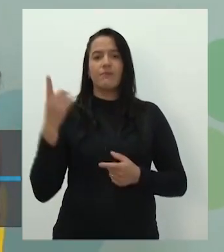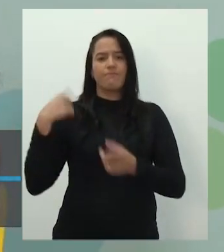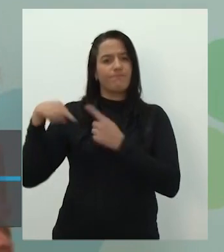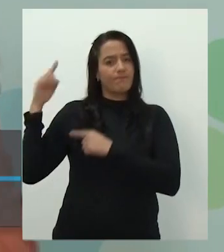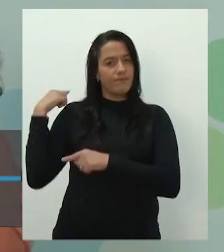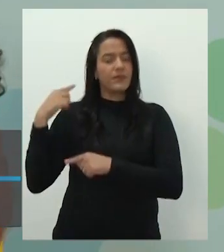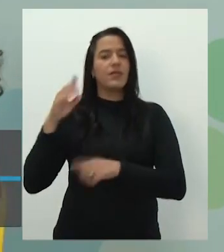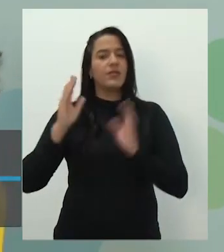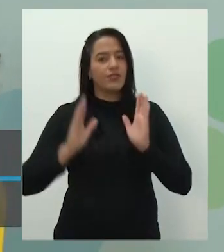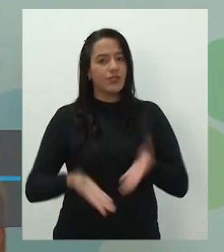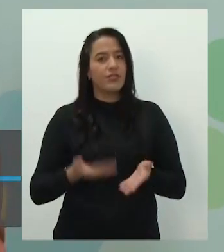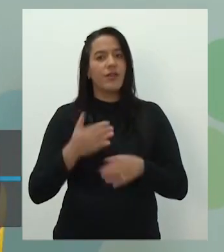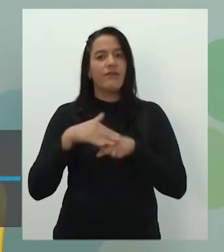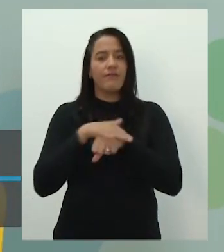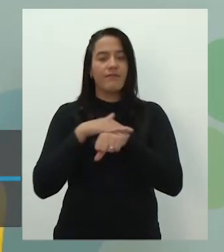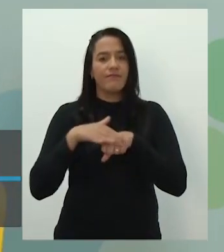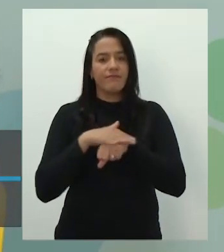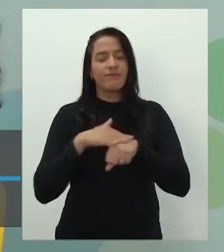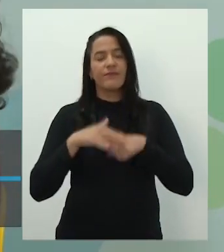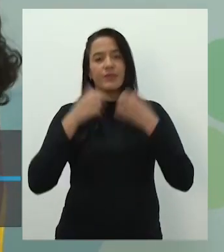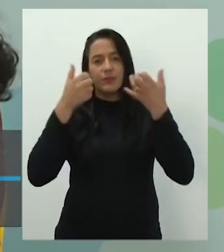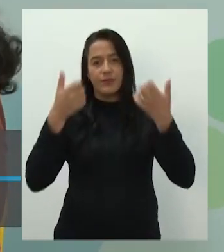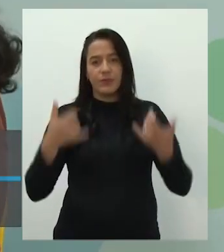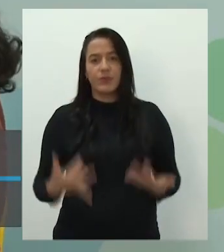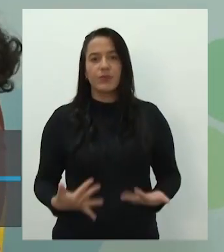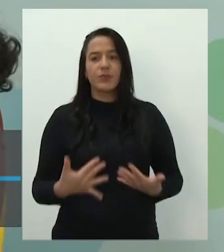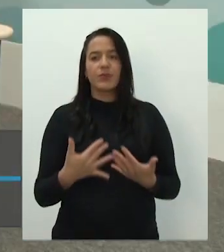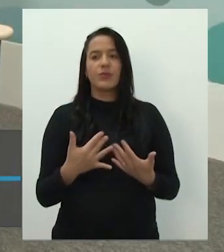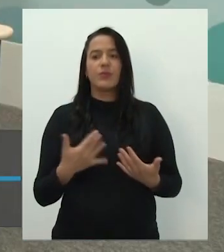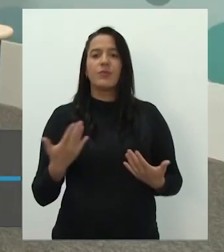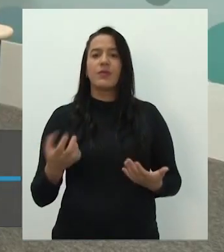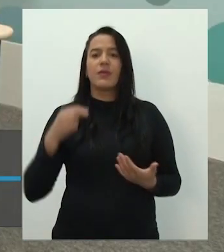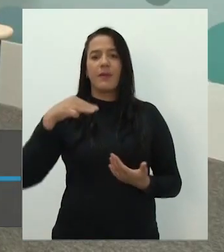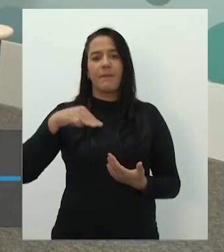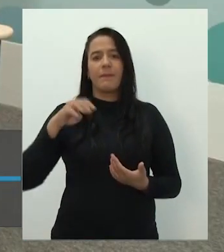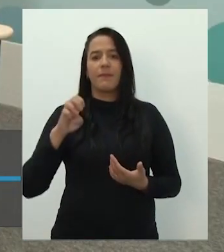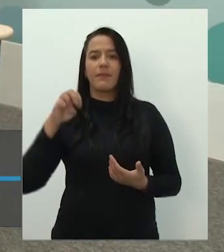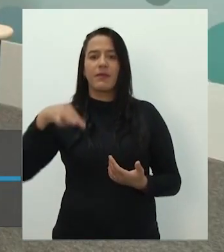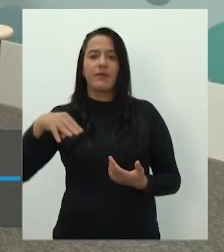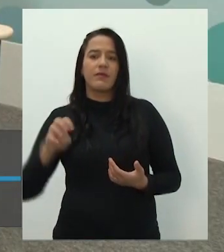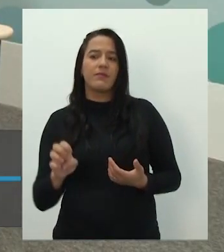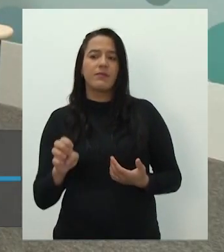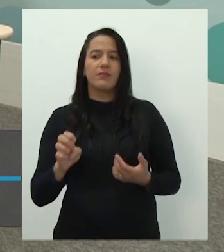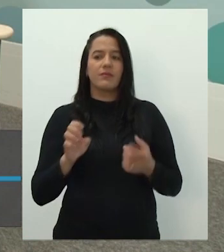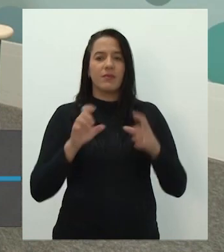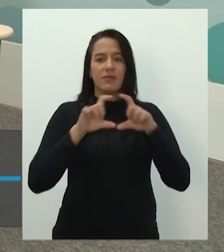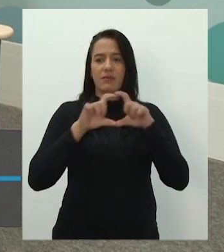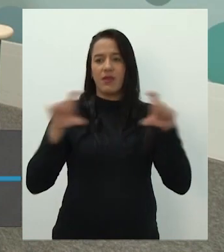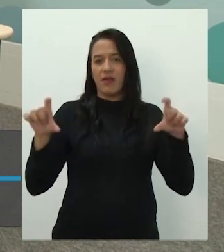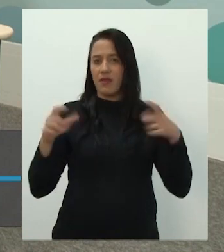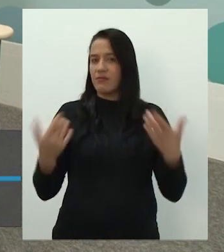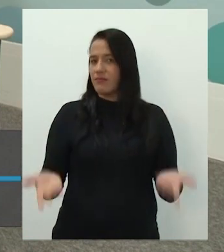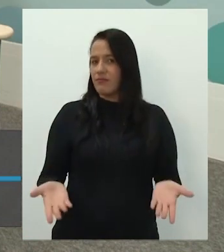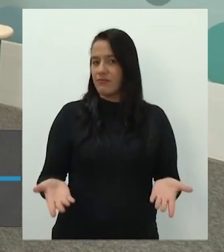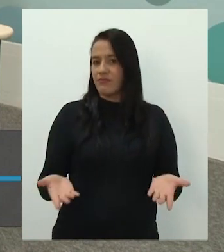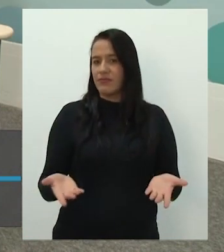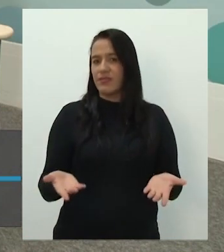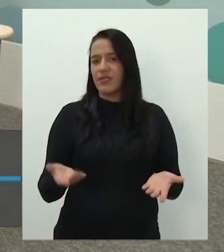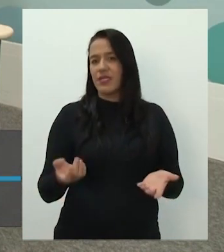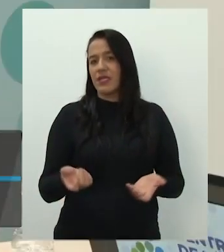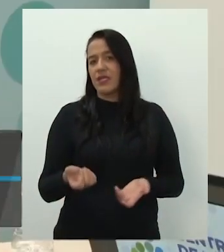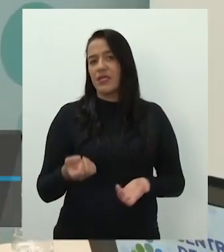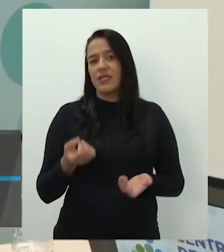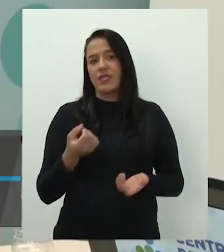sobre gêneros digitais e a gente falou de meme, por exemplo. E o meme era parágrafo? Exato. E quase não tem texto